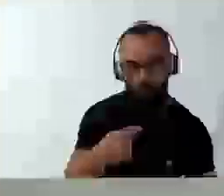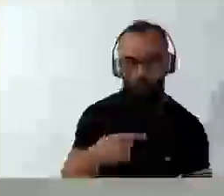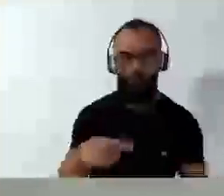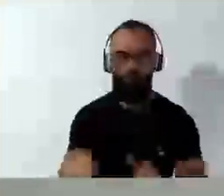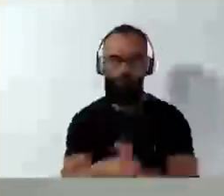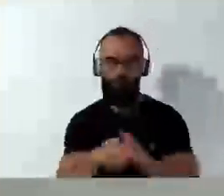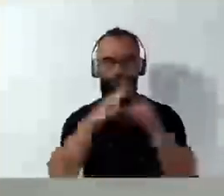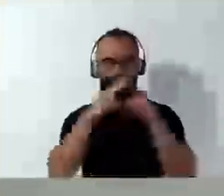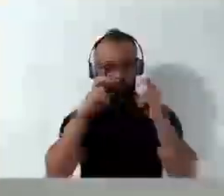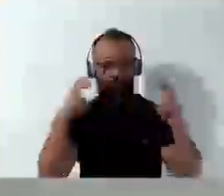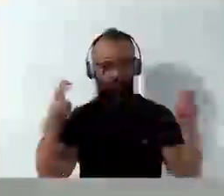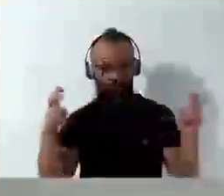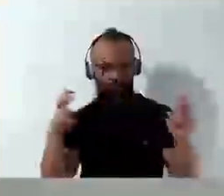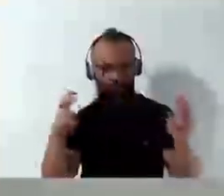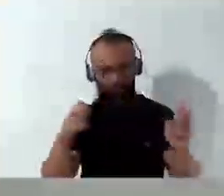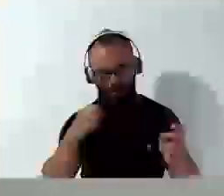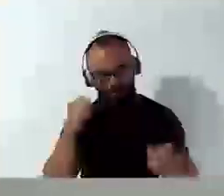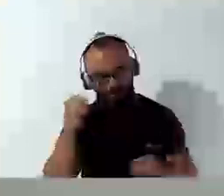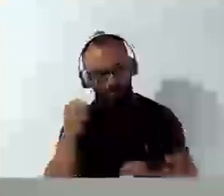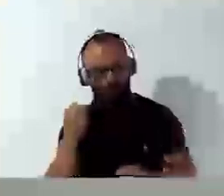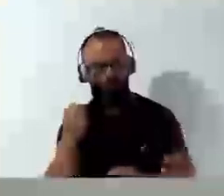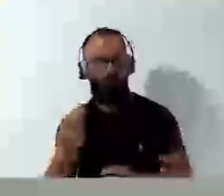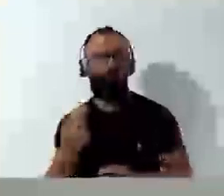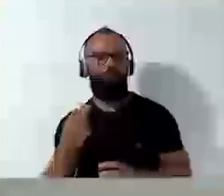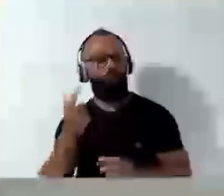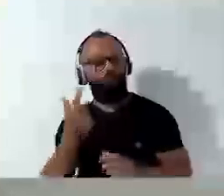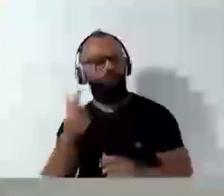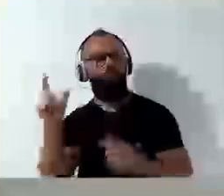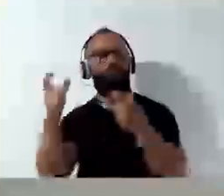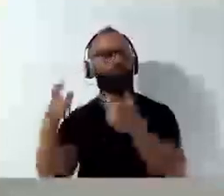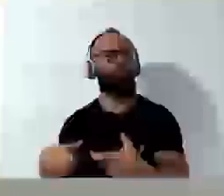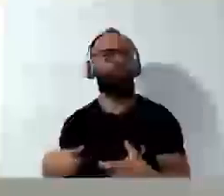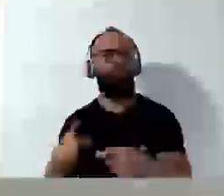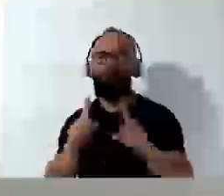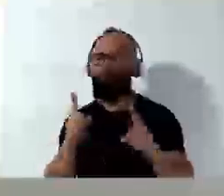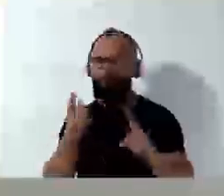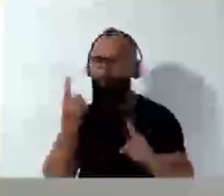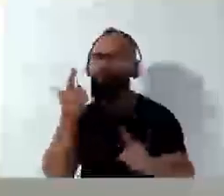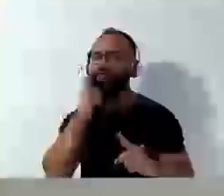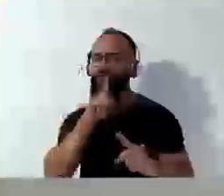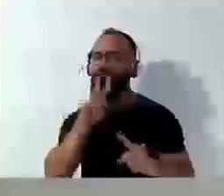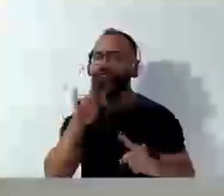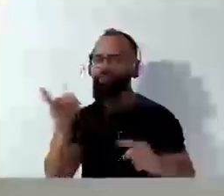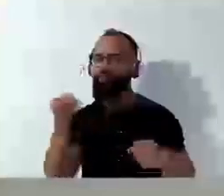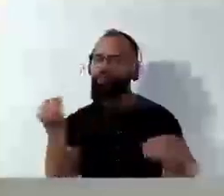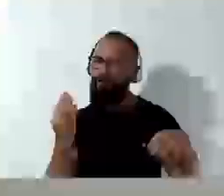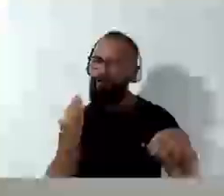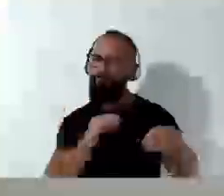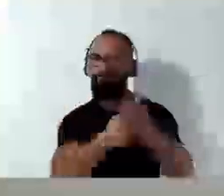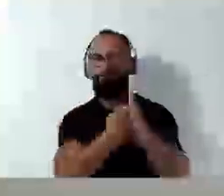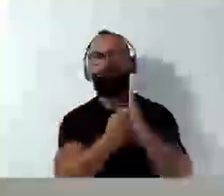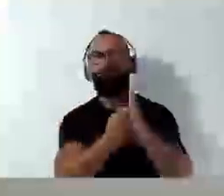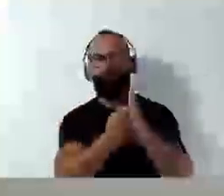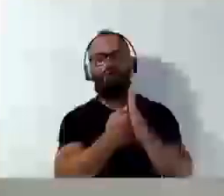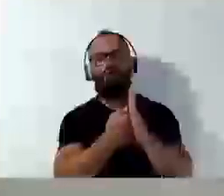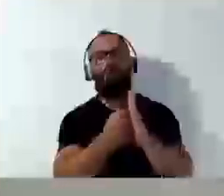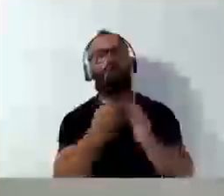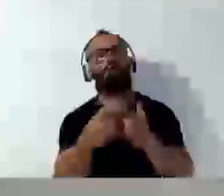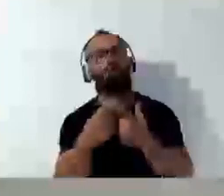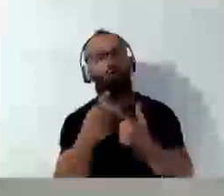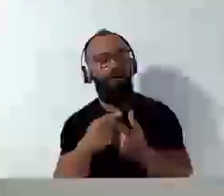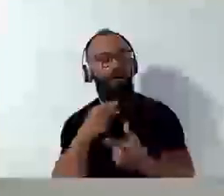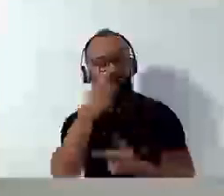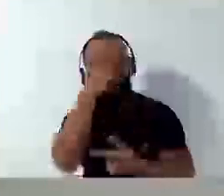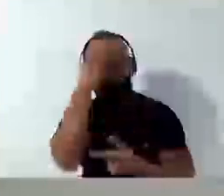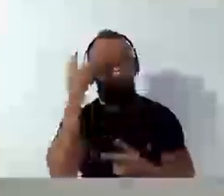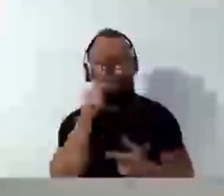iremos mais longe, mas iremos sim barrar e conseguir resolver a situação do contorno da Anel Viagra, porque as pessoas que fizeram aquele